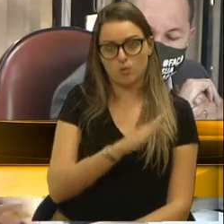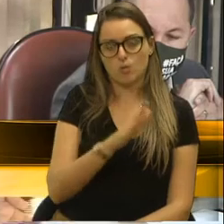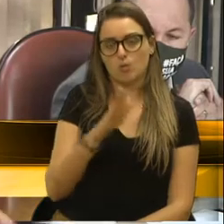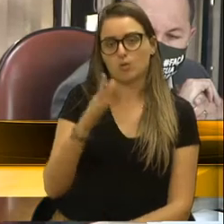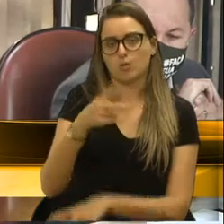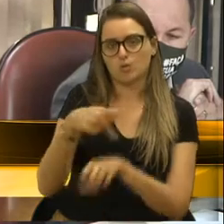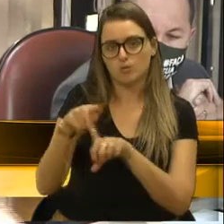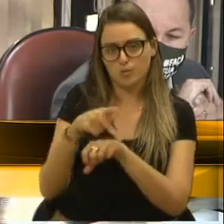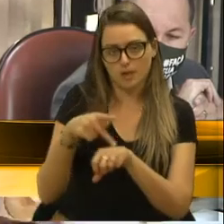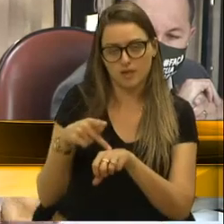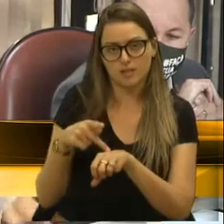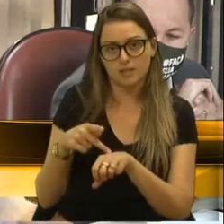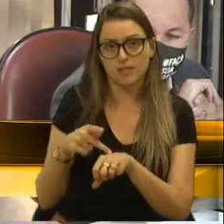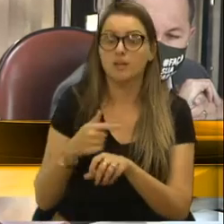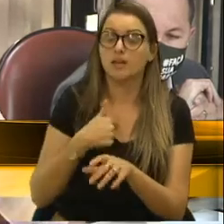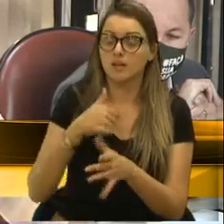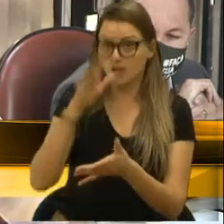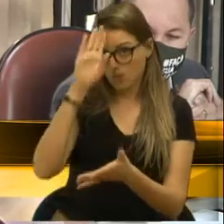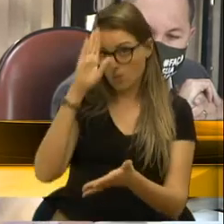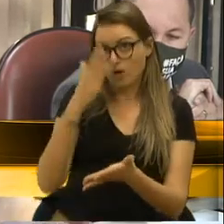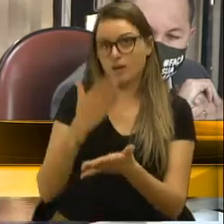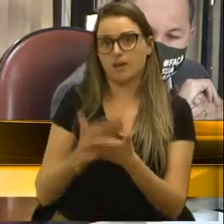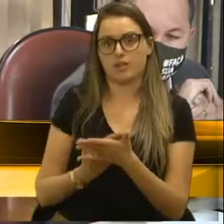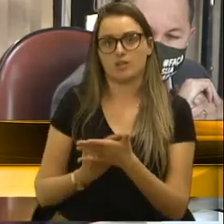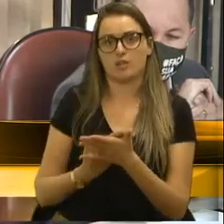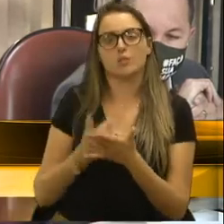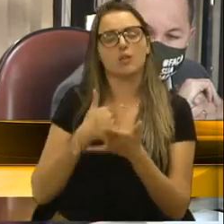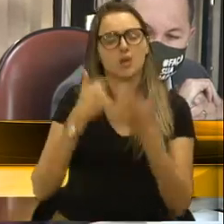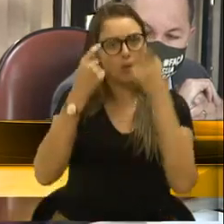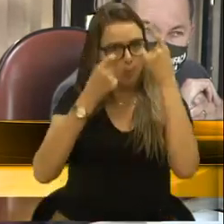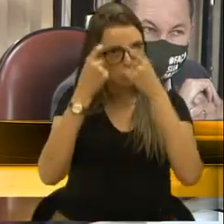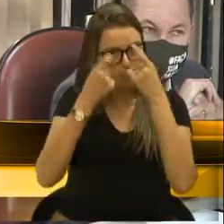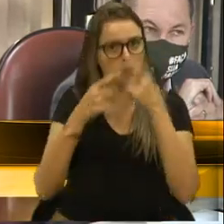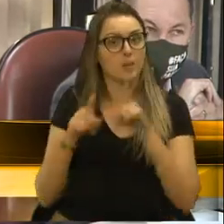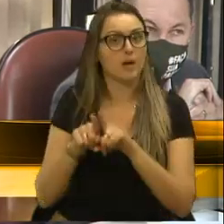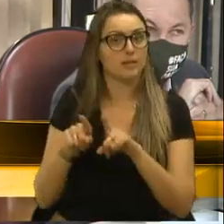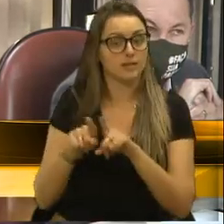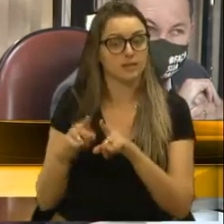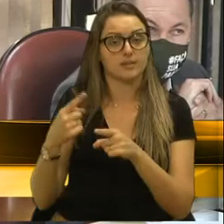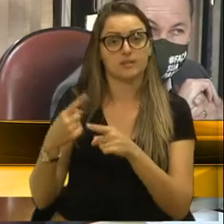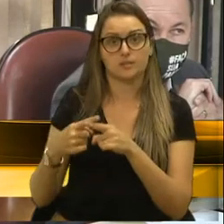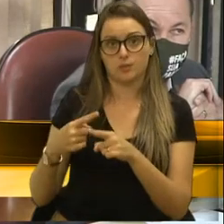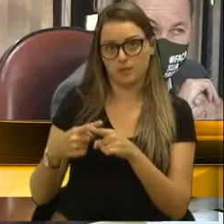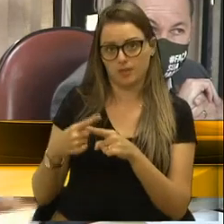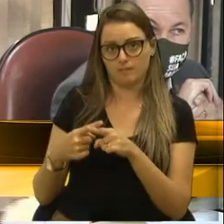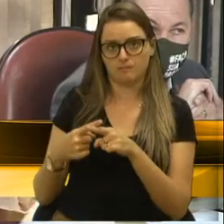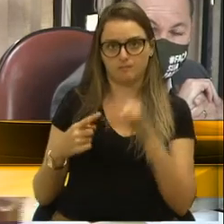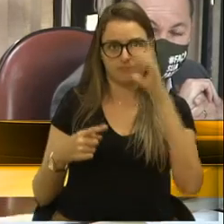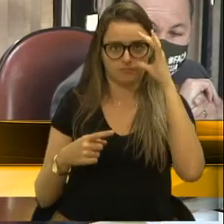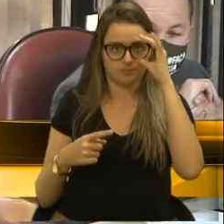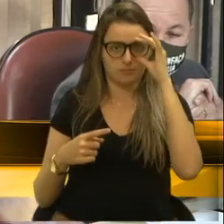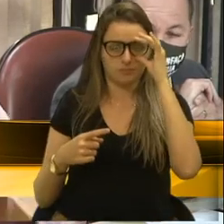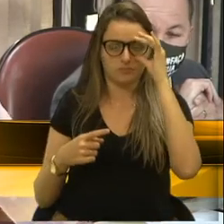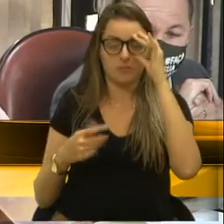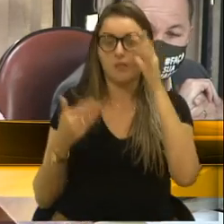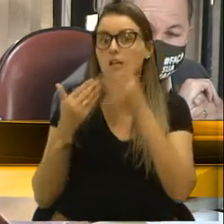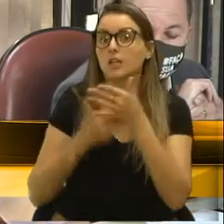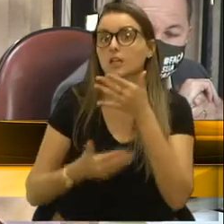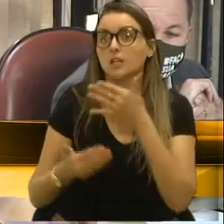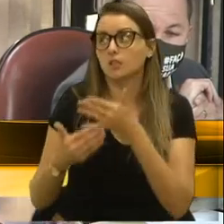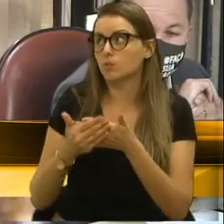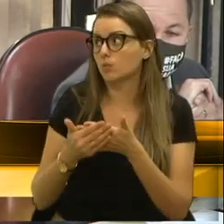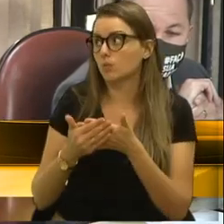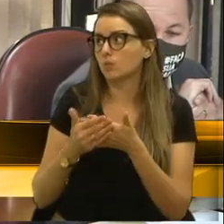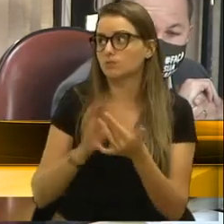e eu acredito, e isso me preocupa bastante, porque tem vários